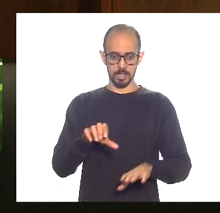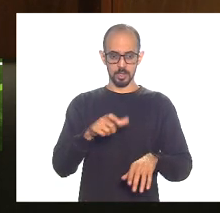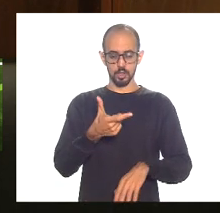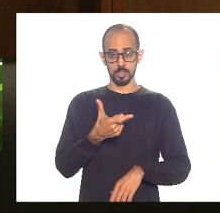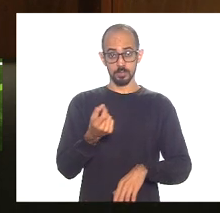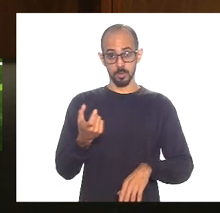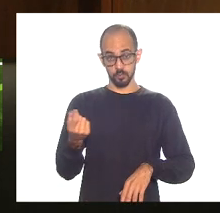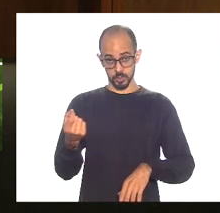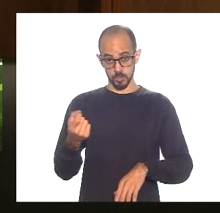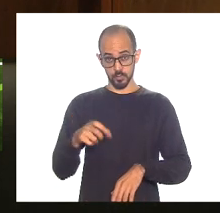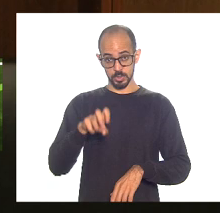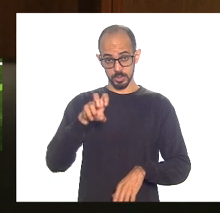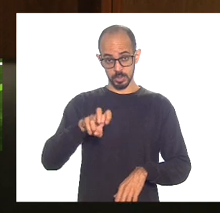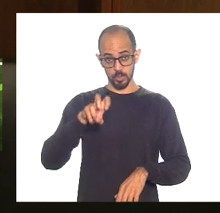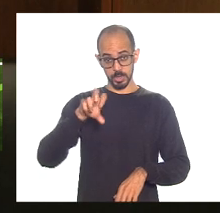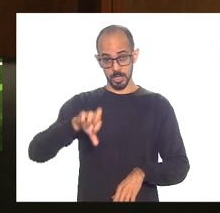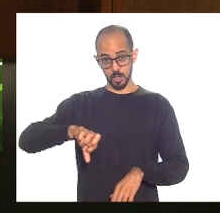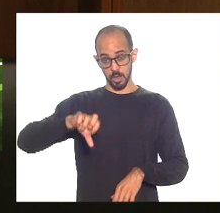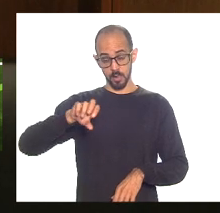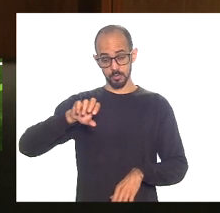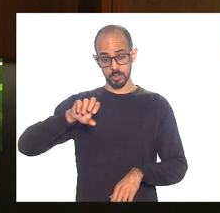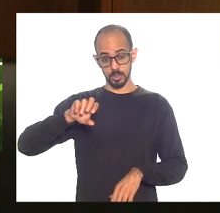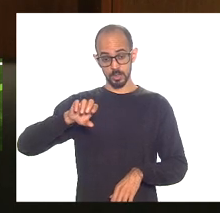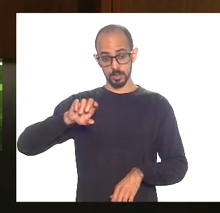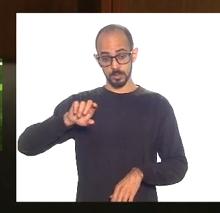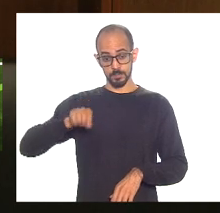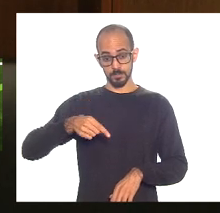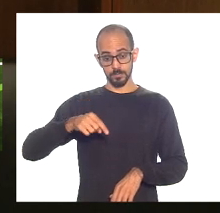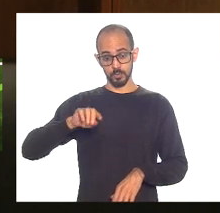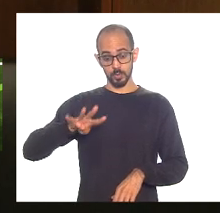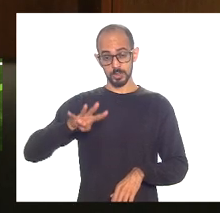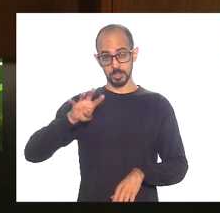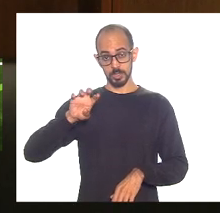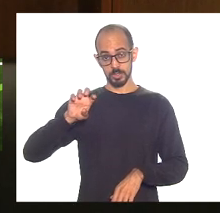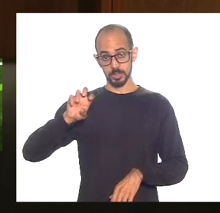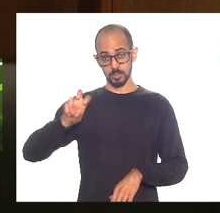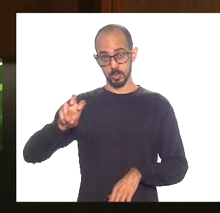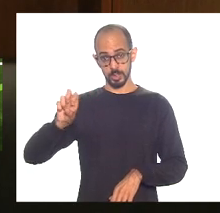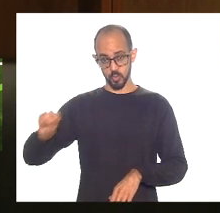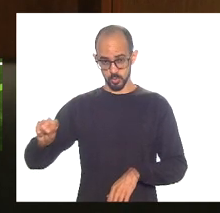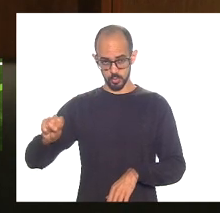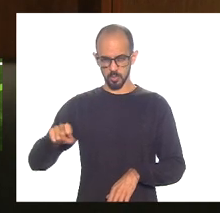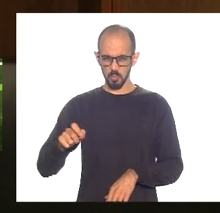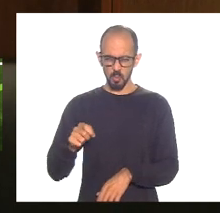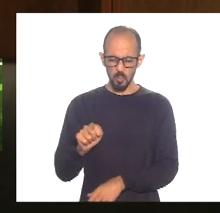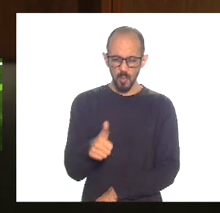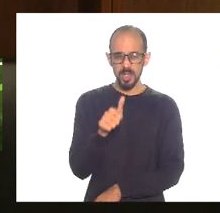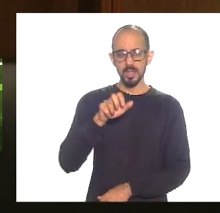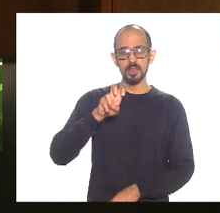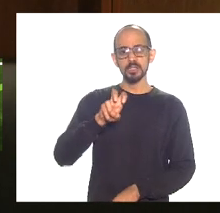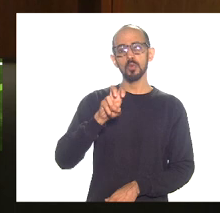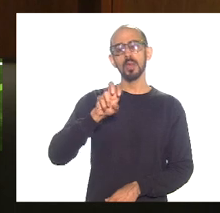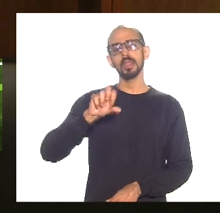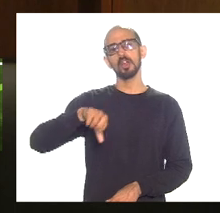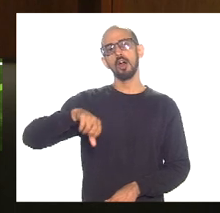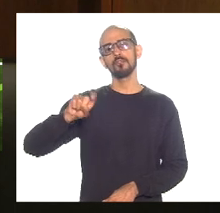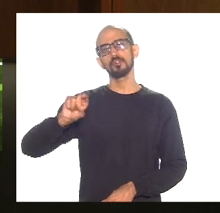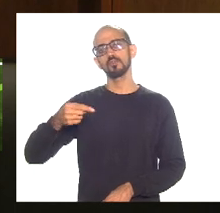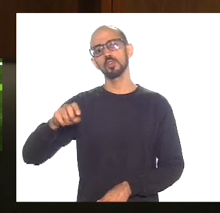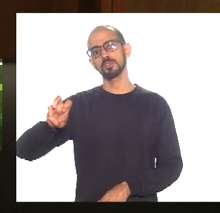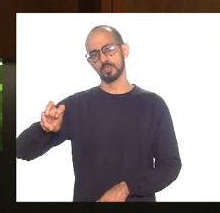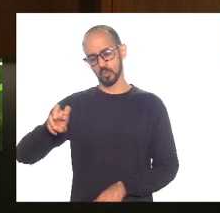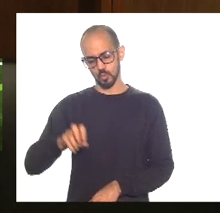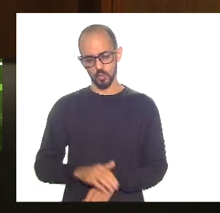,498. Quase 59,5. Sabemos ali que teve aquele